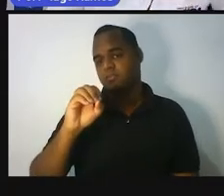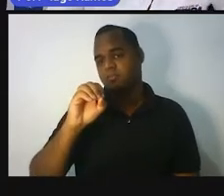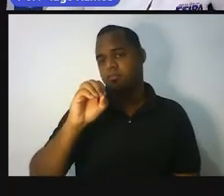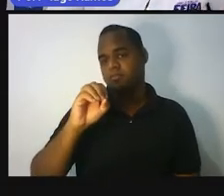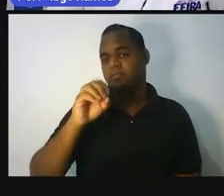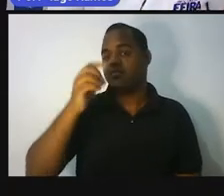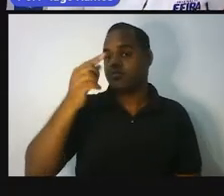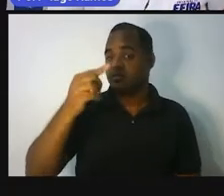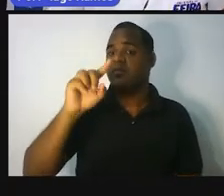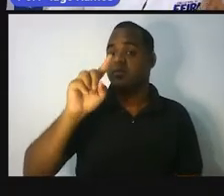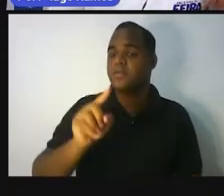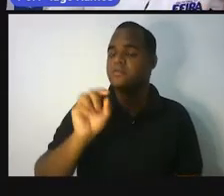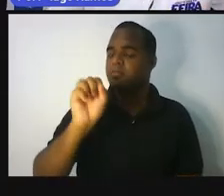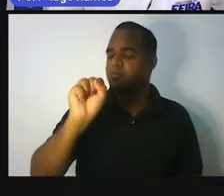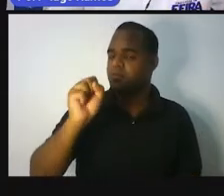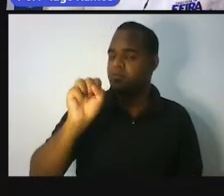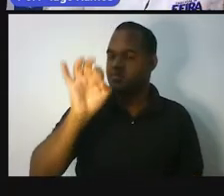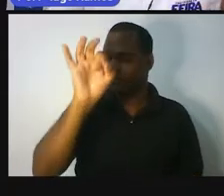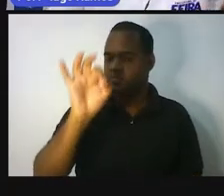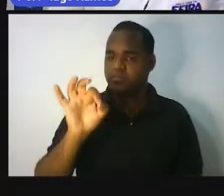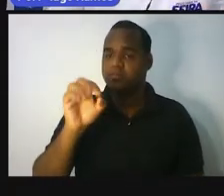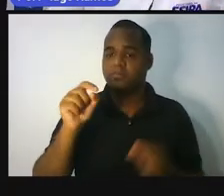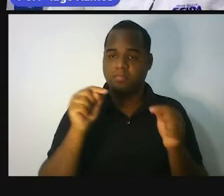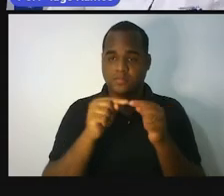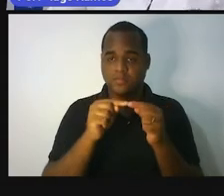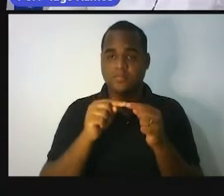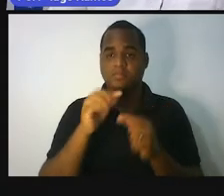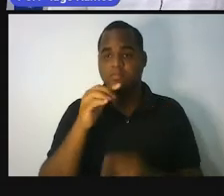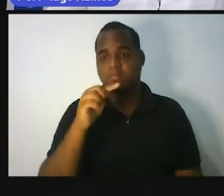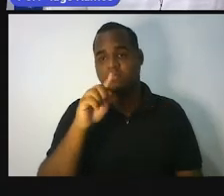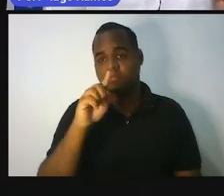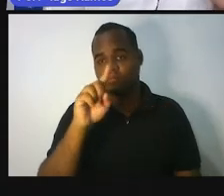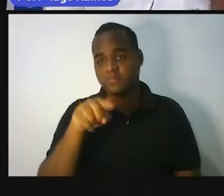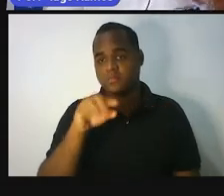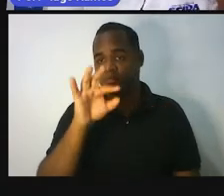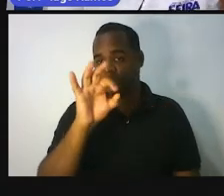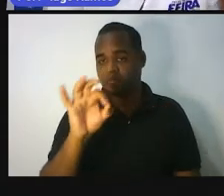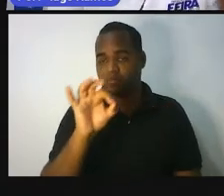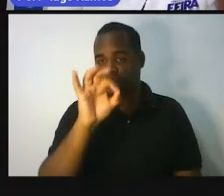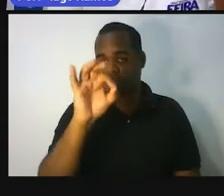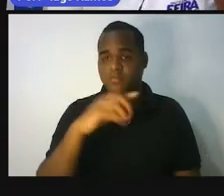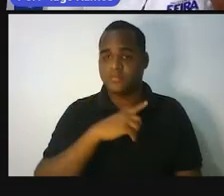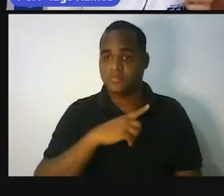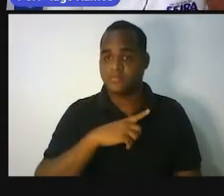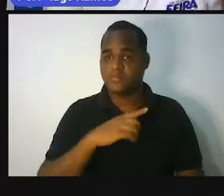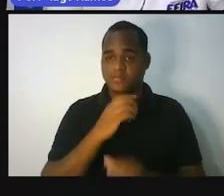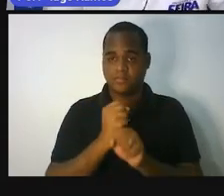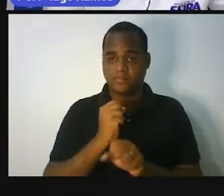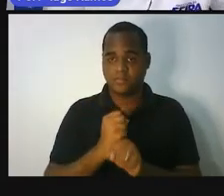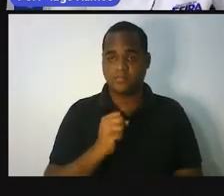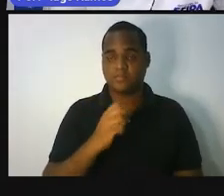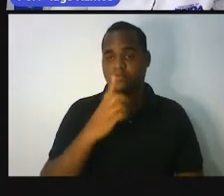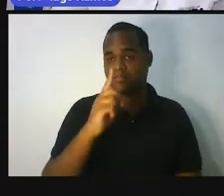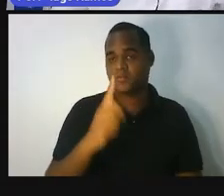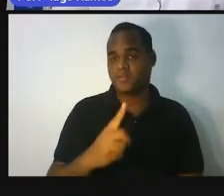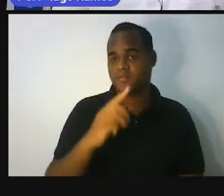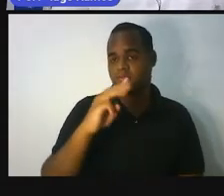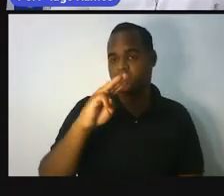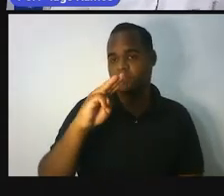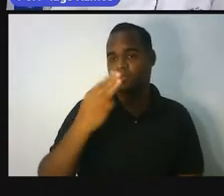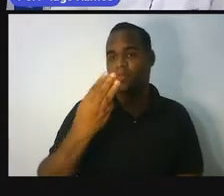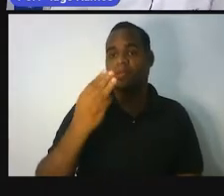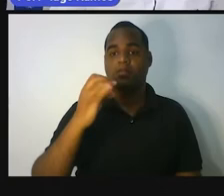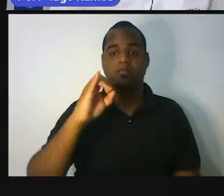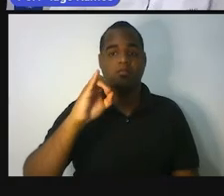7,8% é 7,8% de 1.111 milhões de pessoas